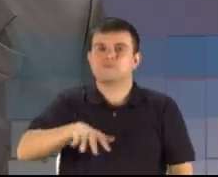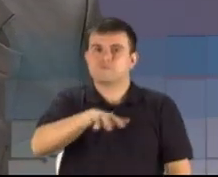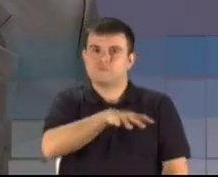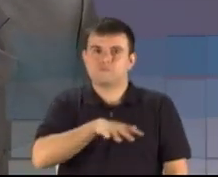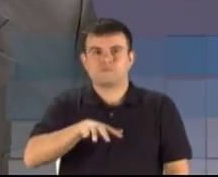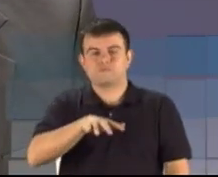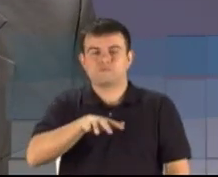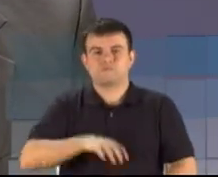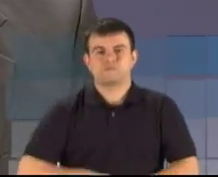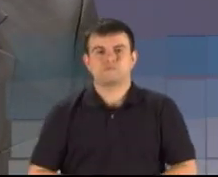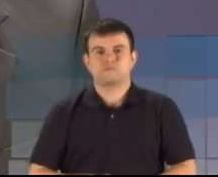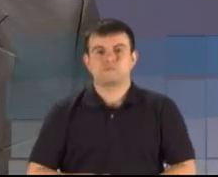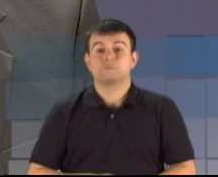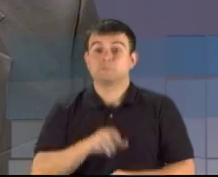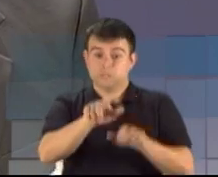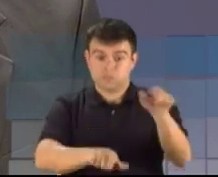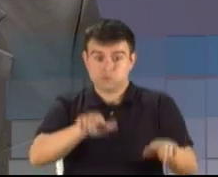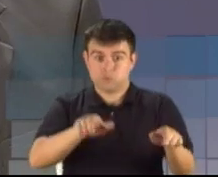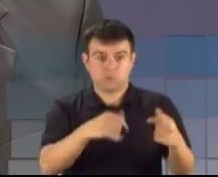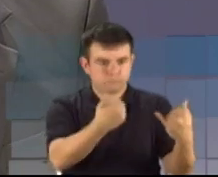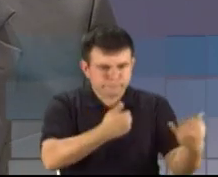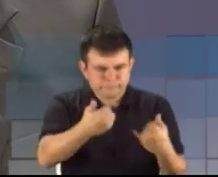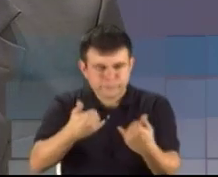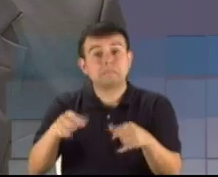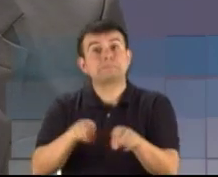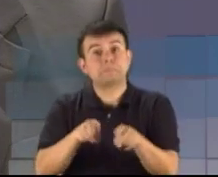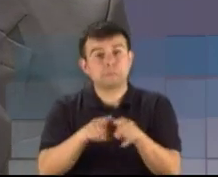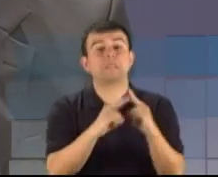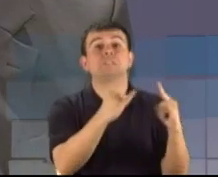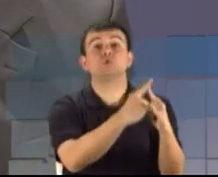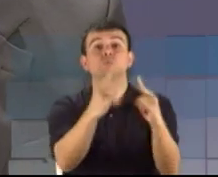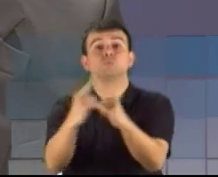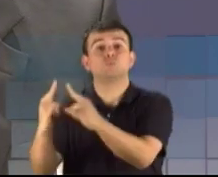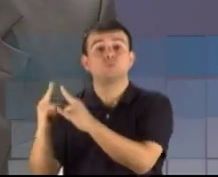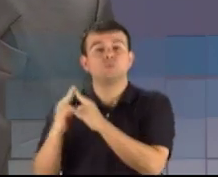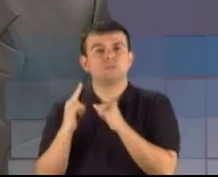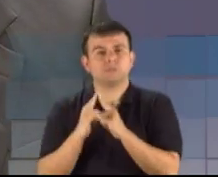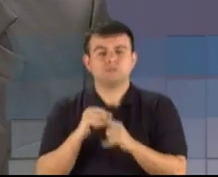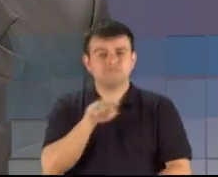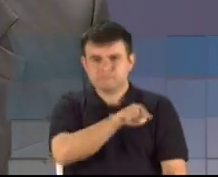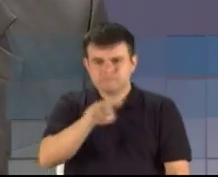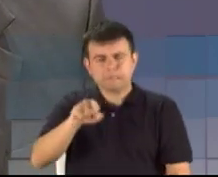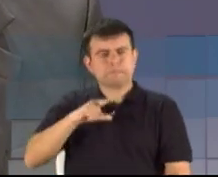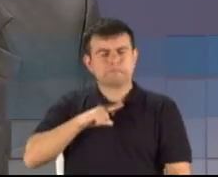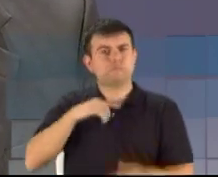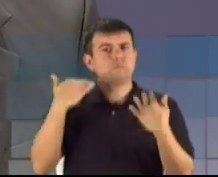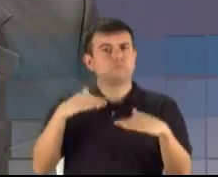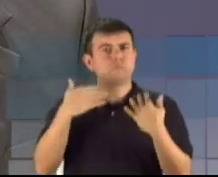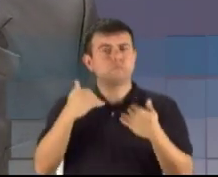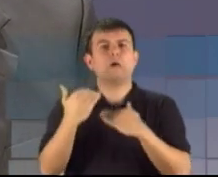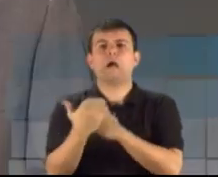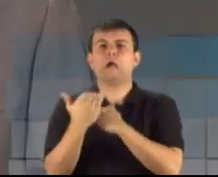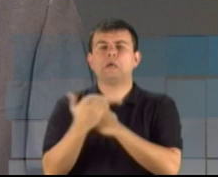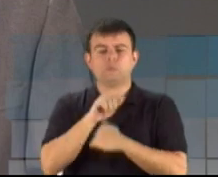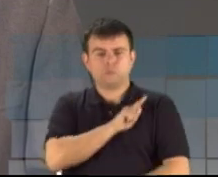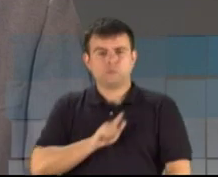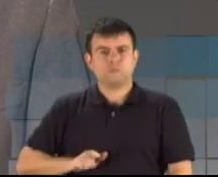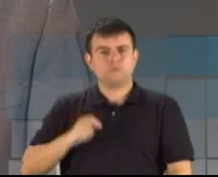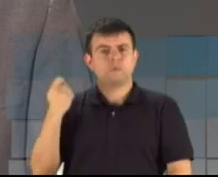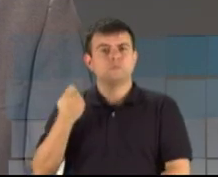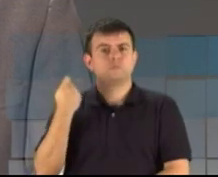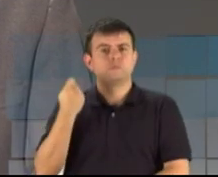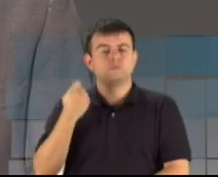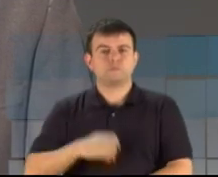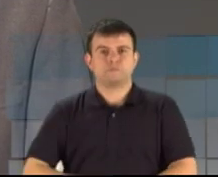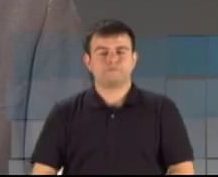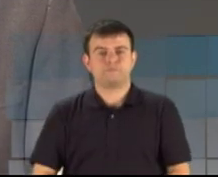somente as pessoas, mas também as instituições que têm tanto a contribuir com o governo gaúcho. Candidata